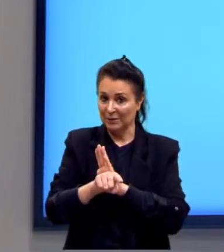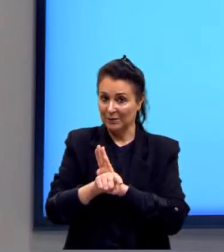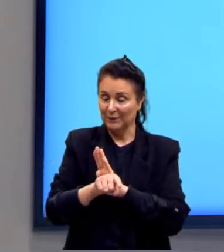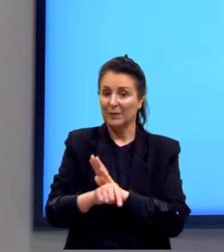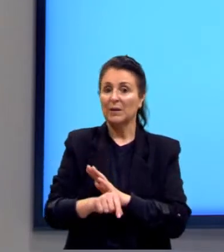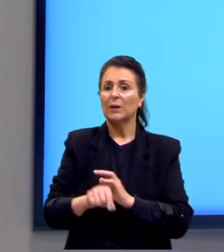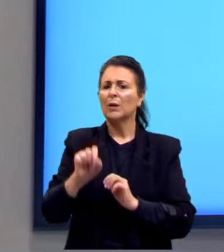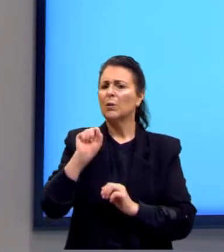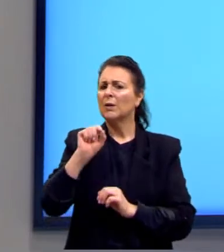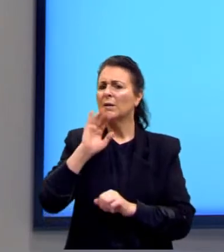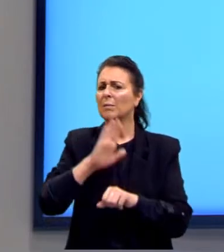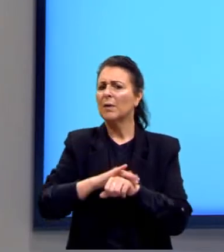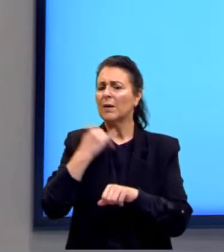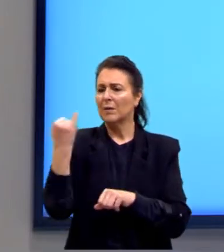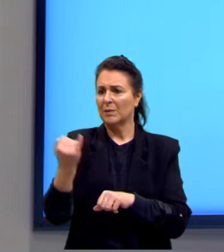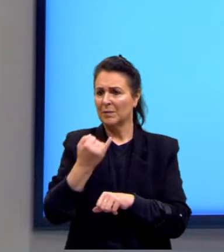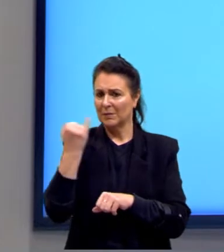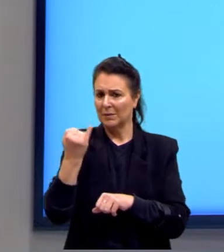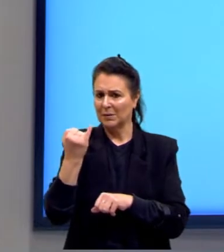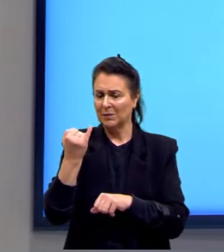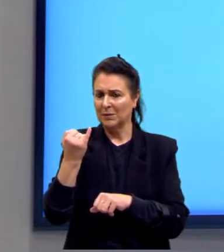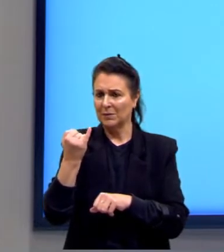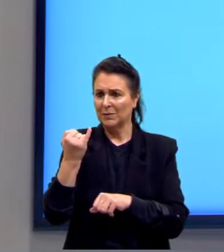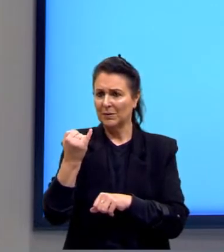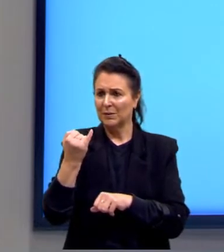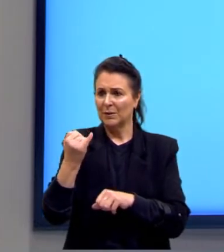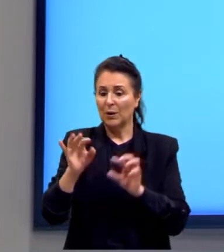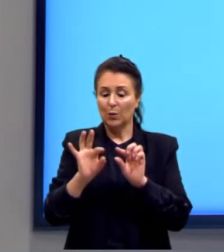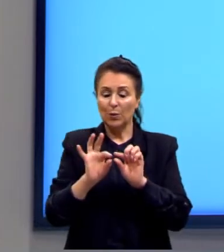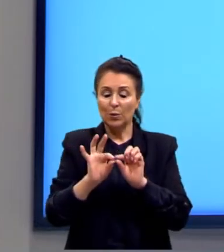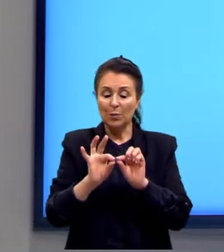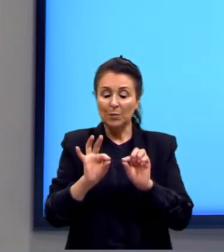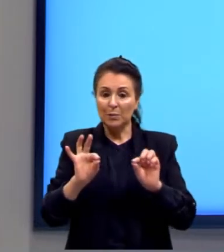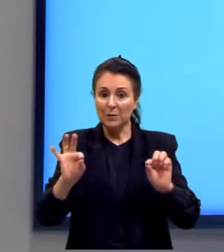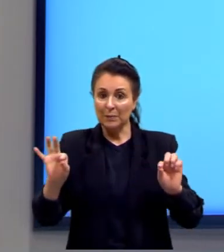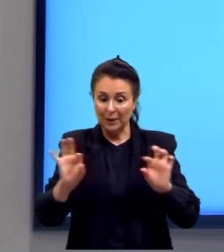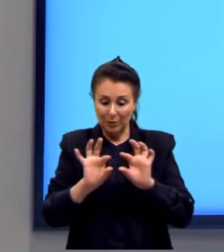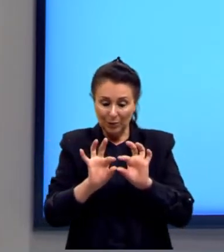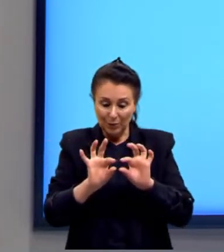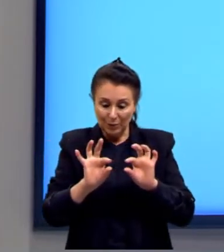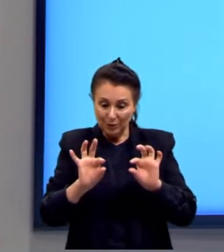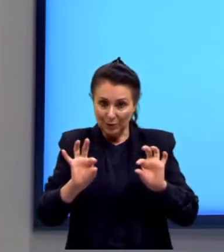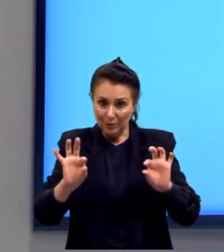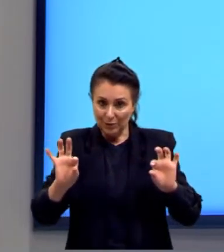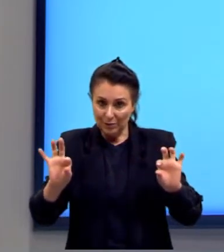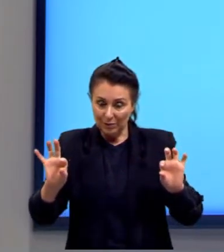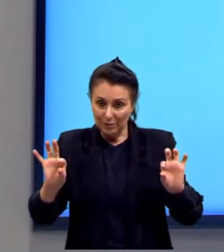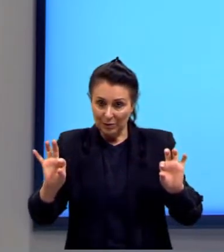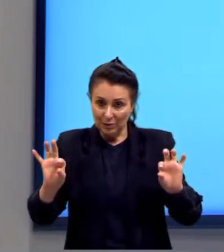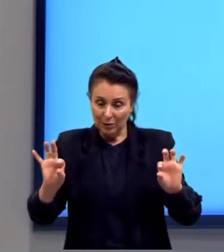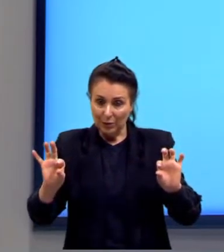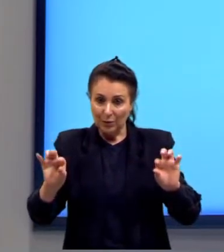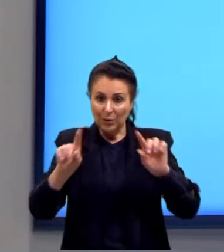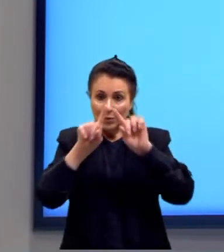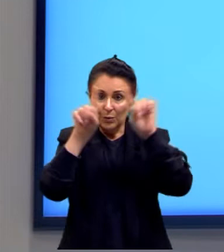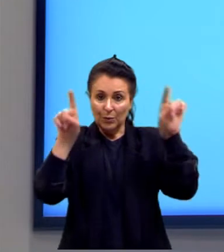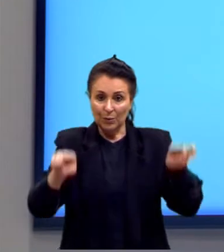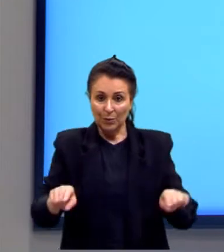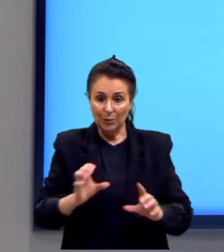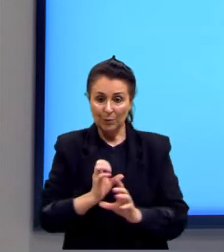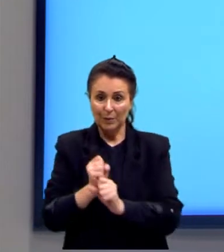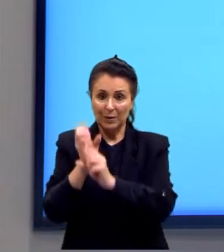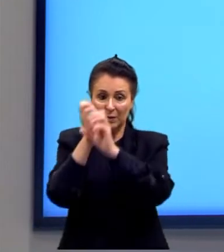mais importante que eu considerei ali é o do comprimento da barra, sendo o perímetro do triângulo